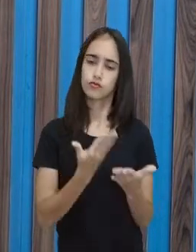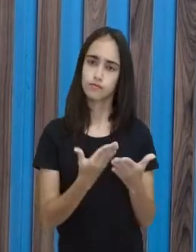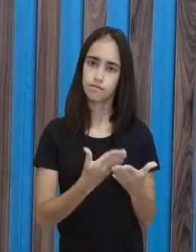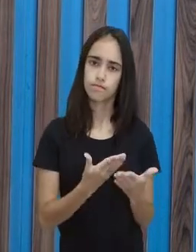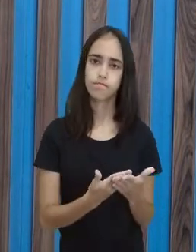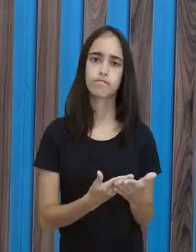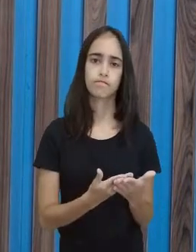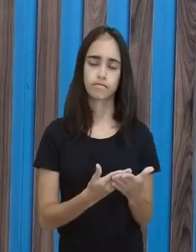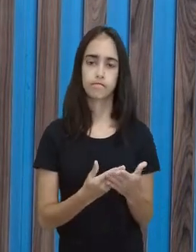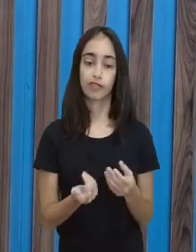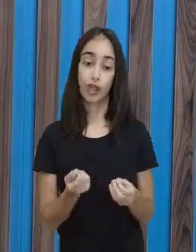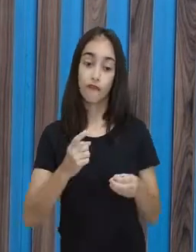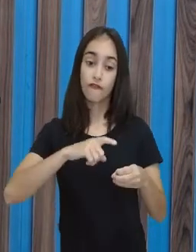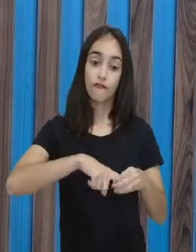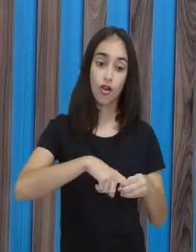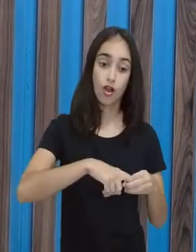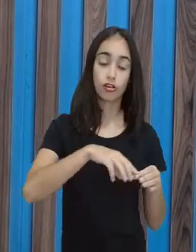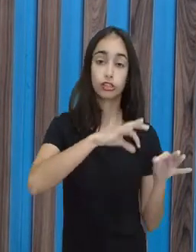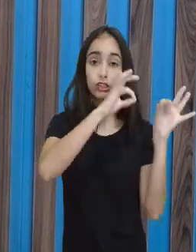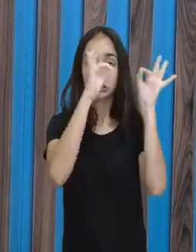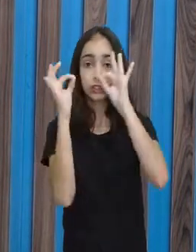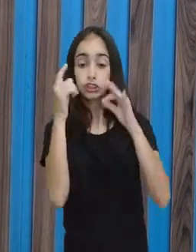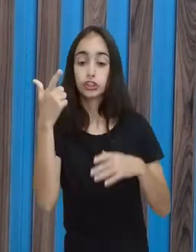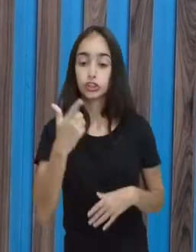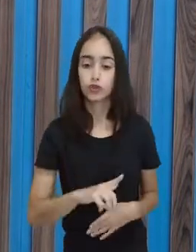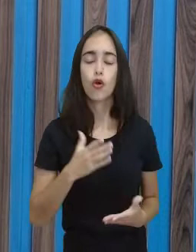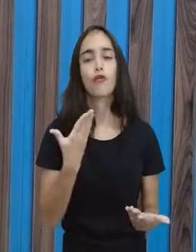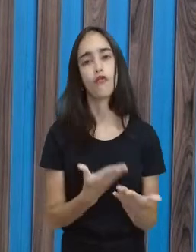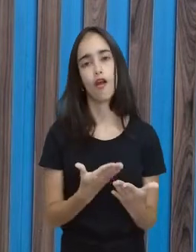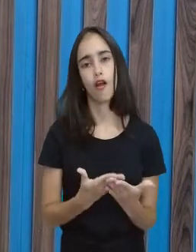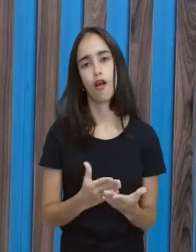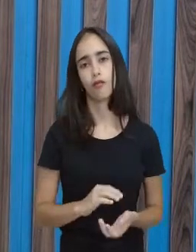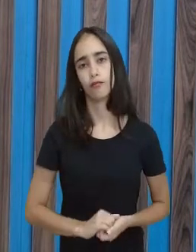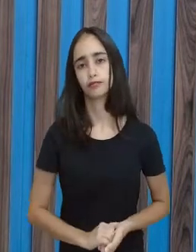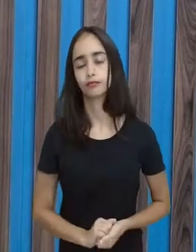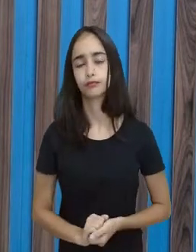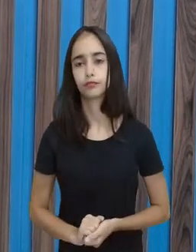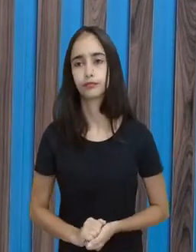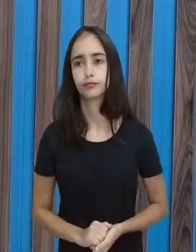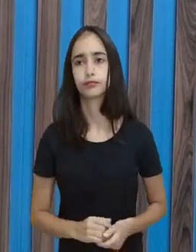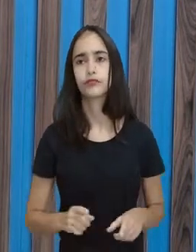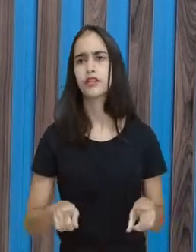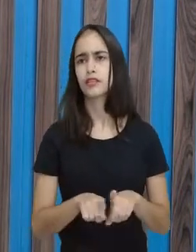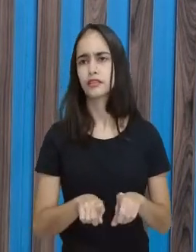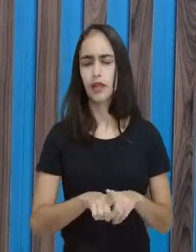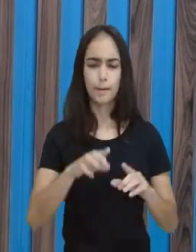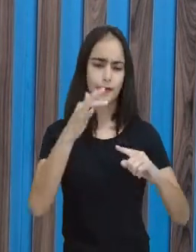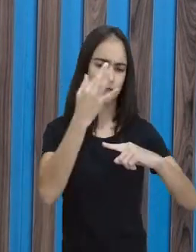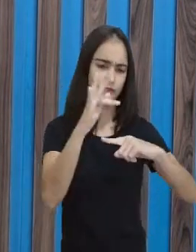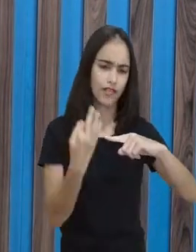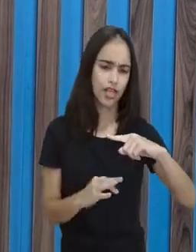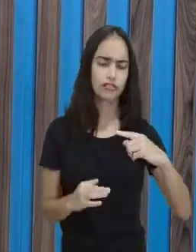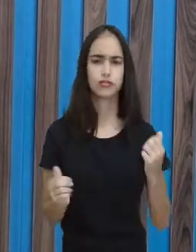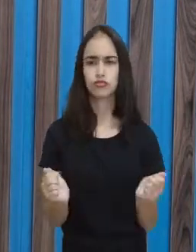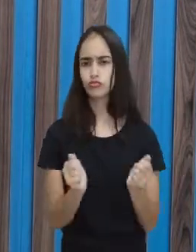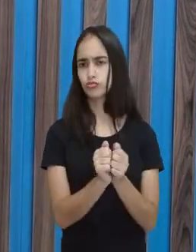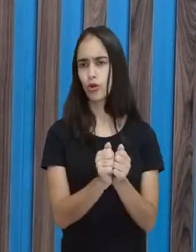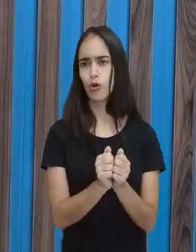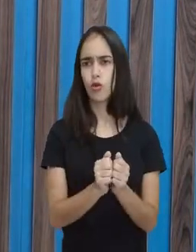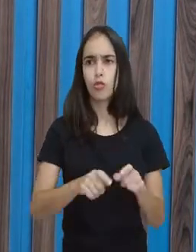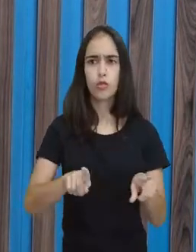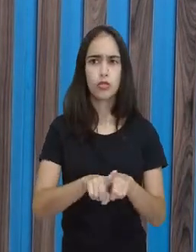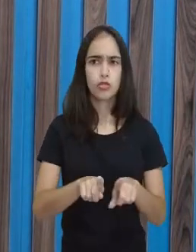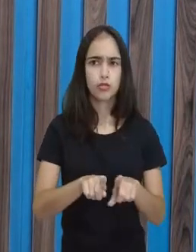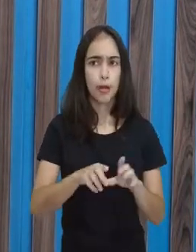um pouco esquecido, ou que você não assistiu a aula. Tem a questão de fração, que tá ligado. Regra de